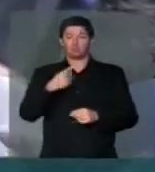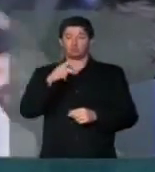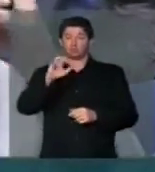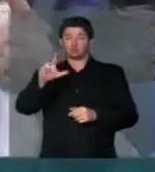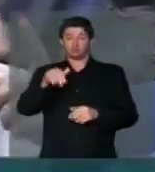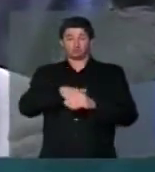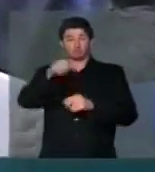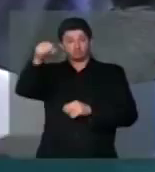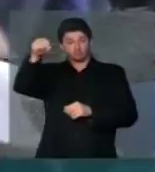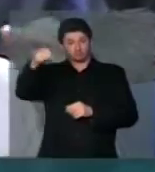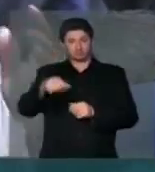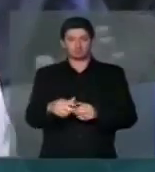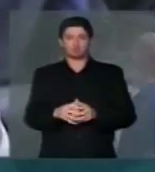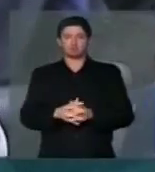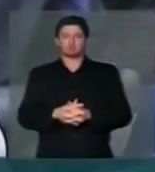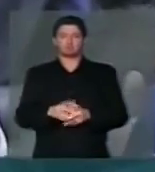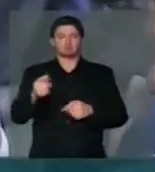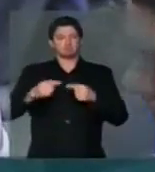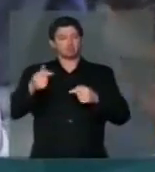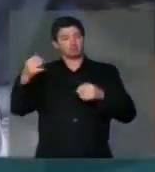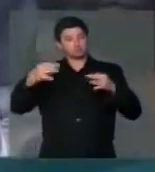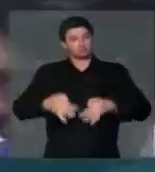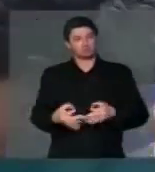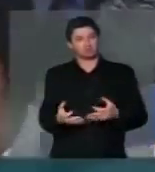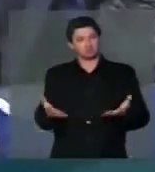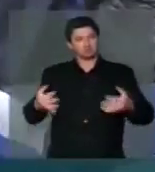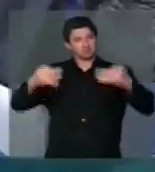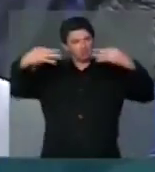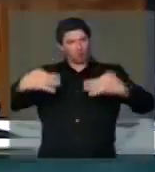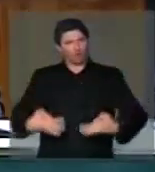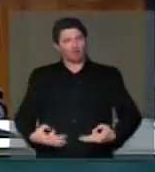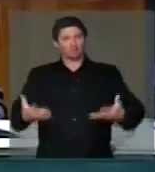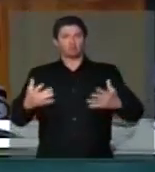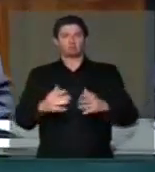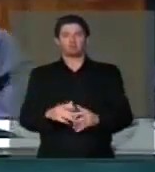vota sim para discutir direito, decentemente. PTB.